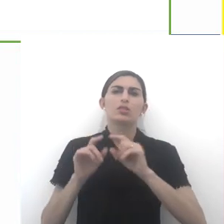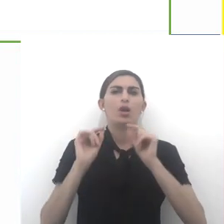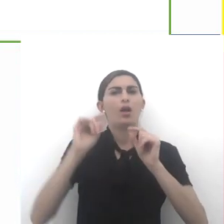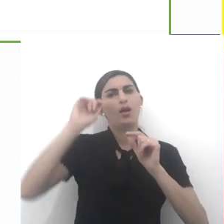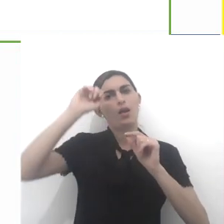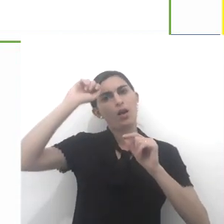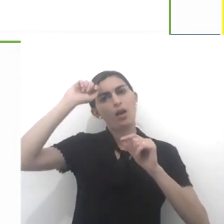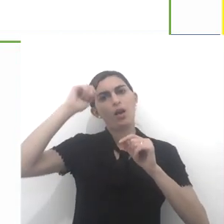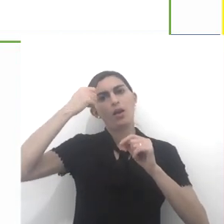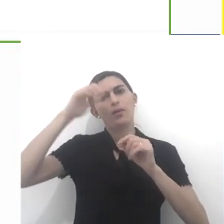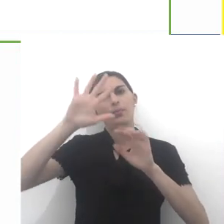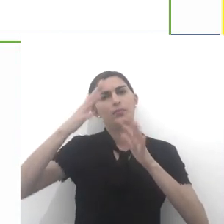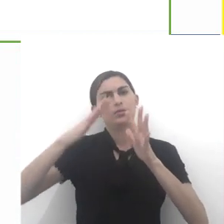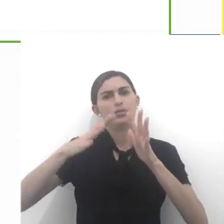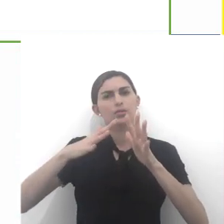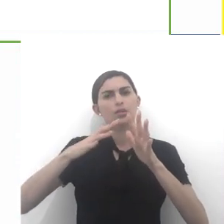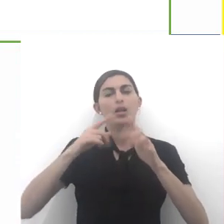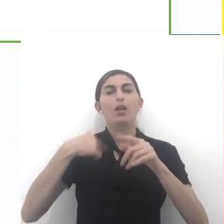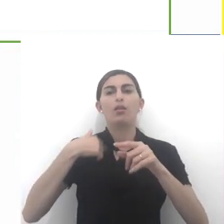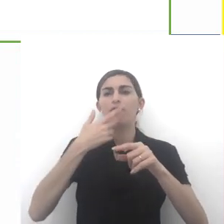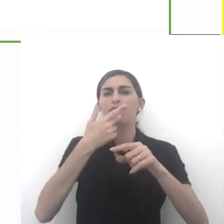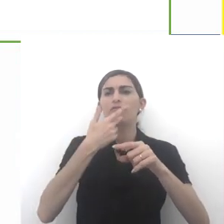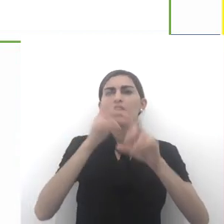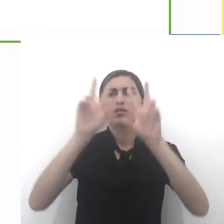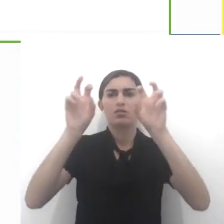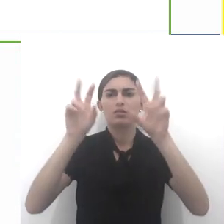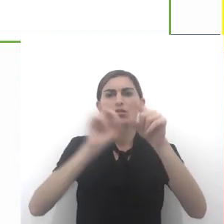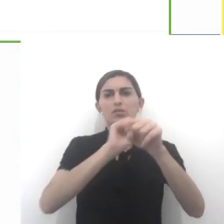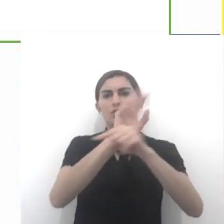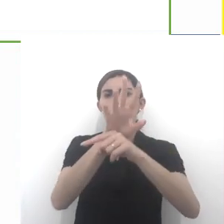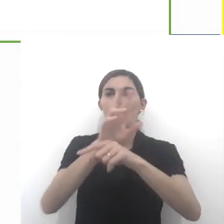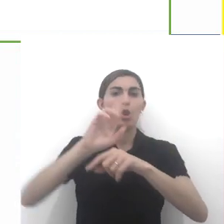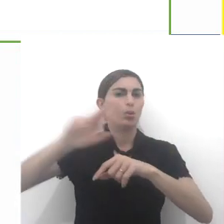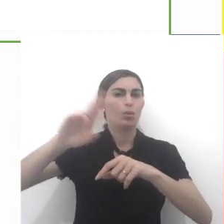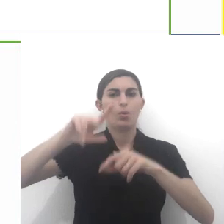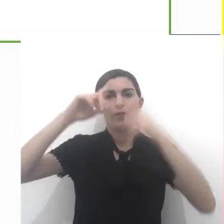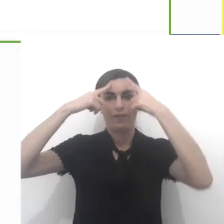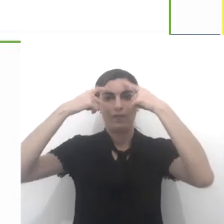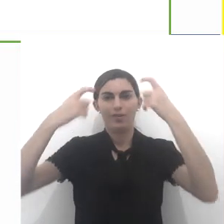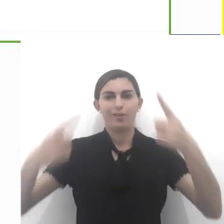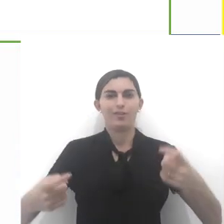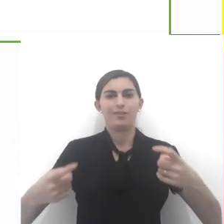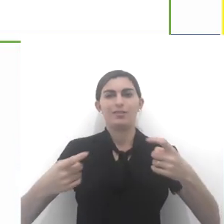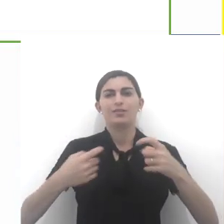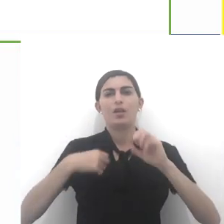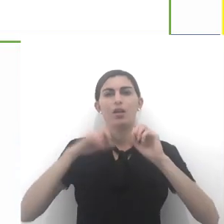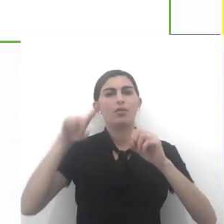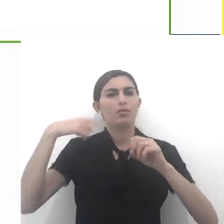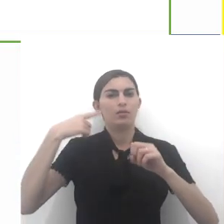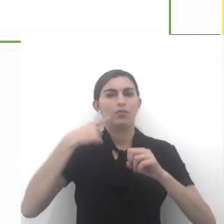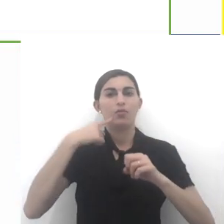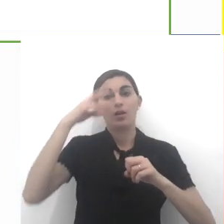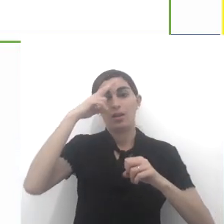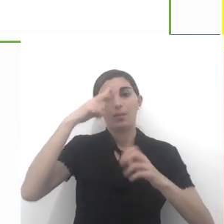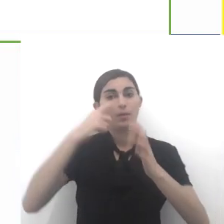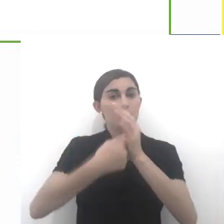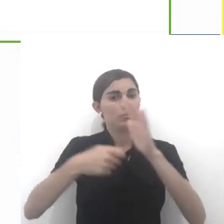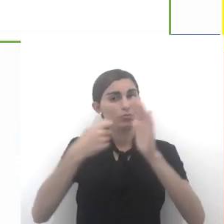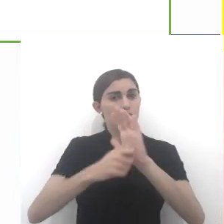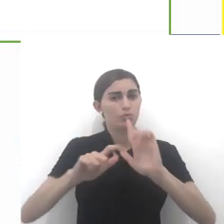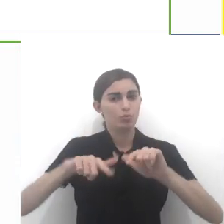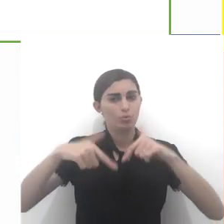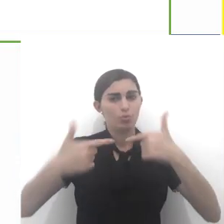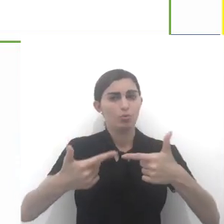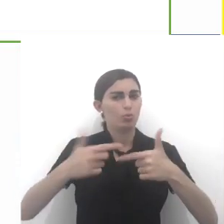primeira vez, entre aspas, a desobediência civil, a não violência. Como advogado, lembrar que ele